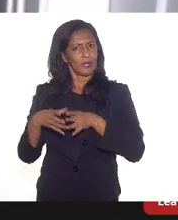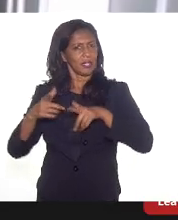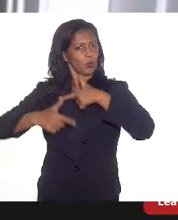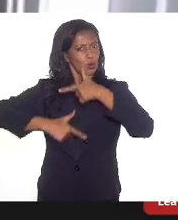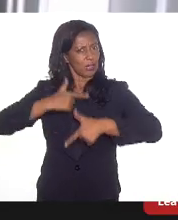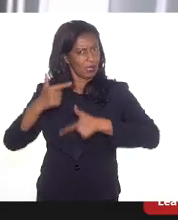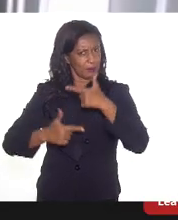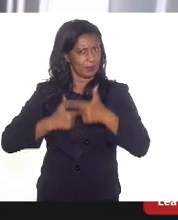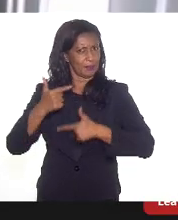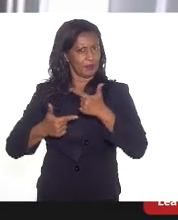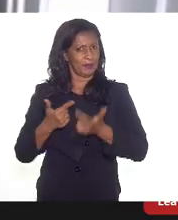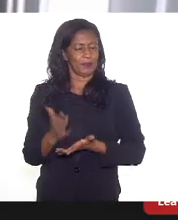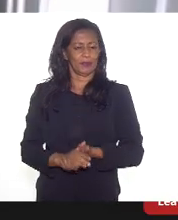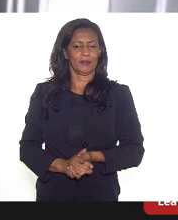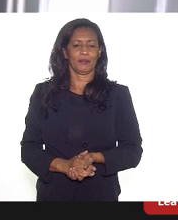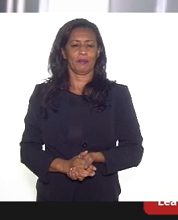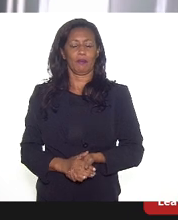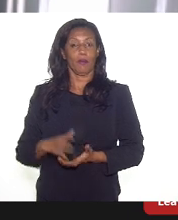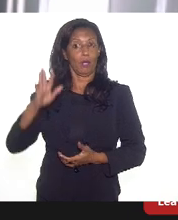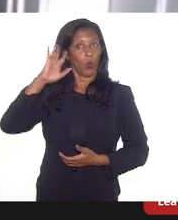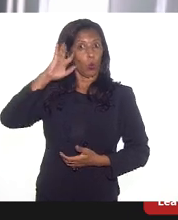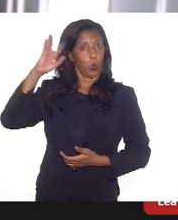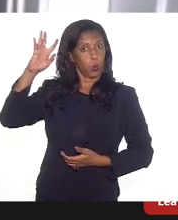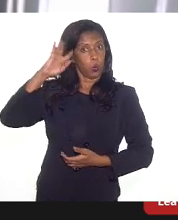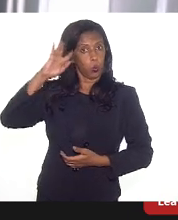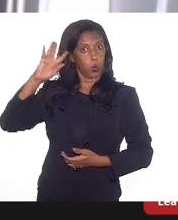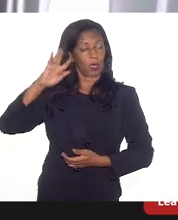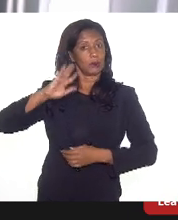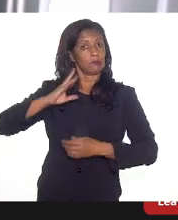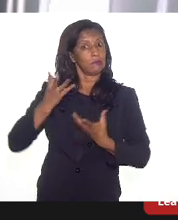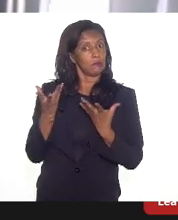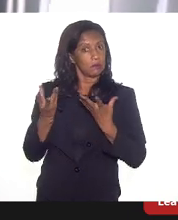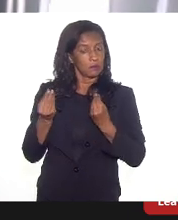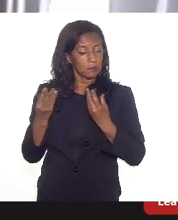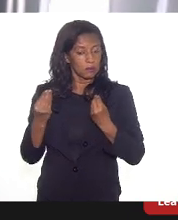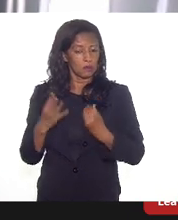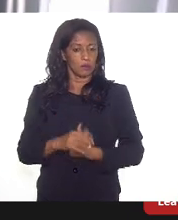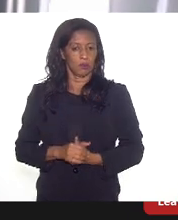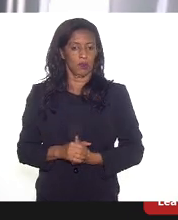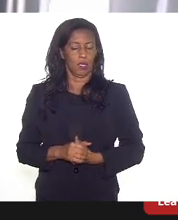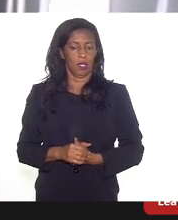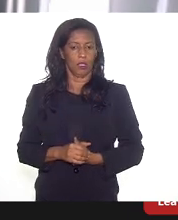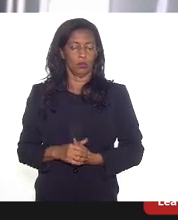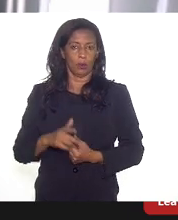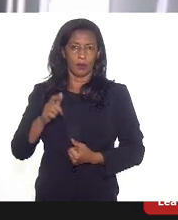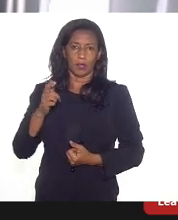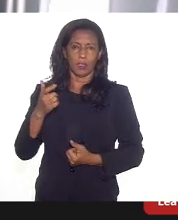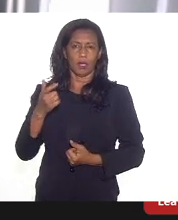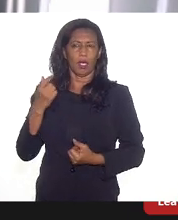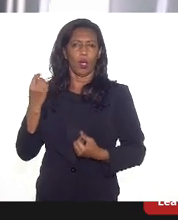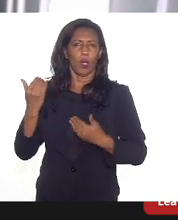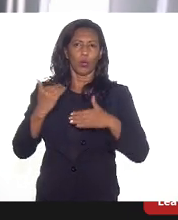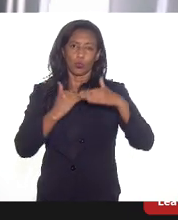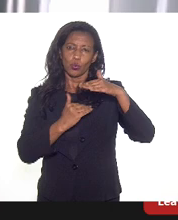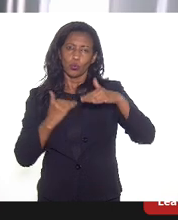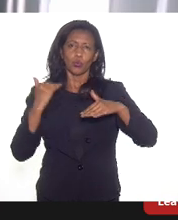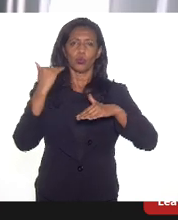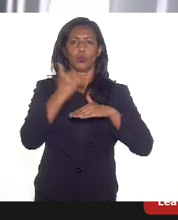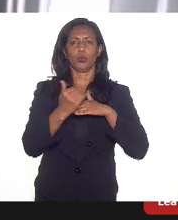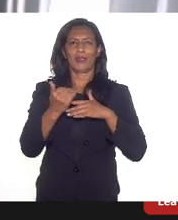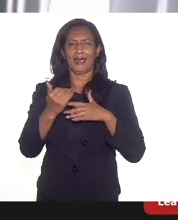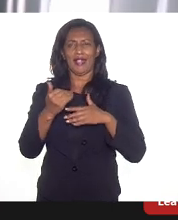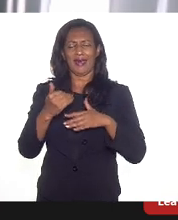vossa excelência, de fato, é preciso refletir muito sobre as perspectivas de superação dessa crise